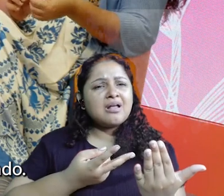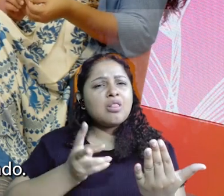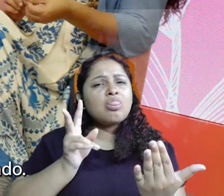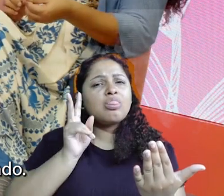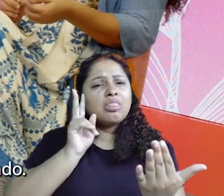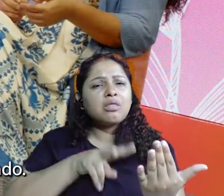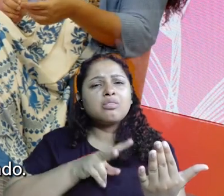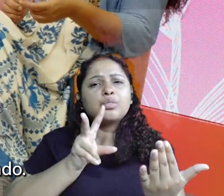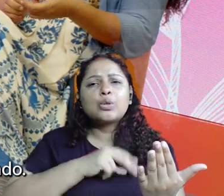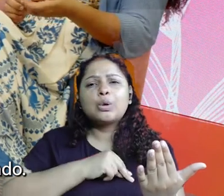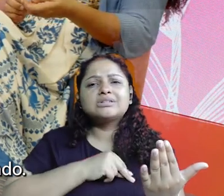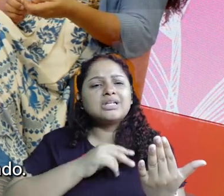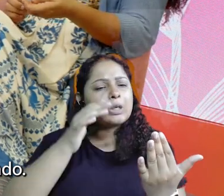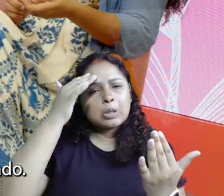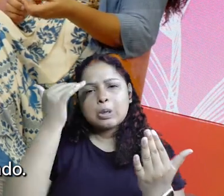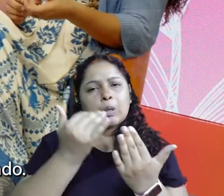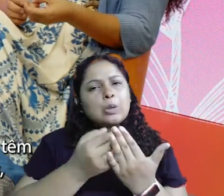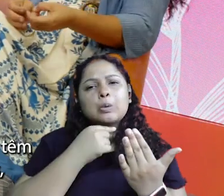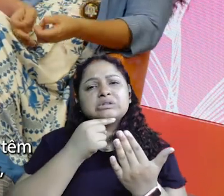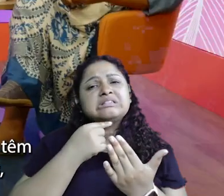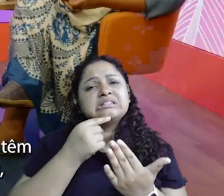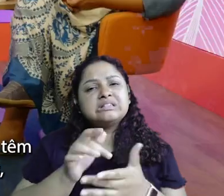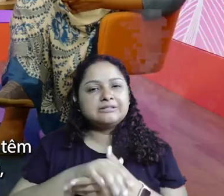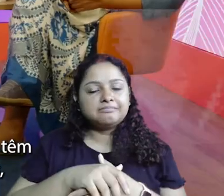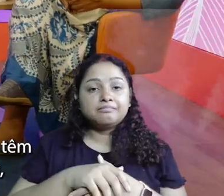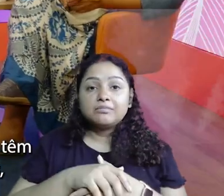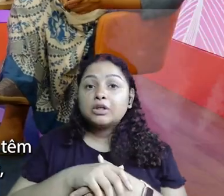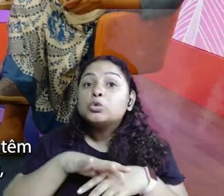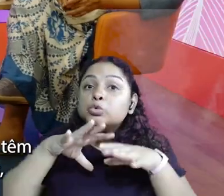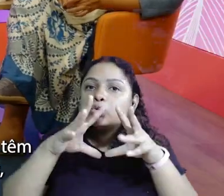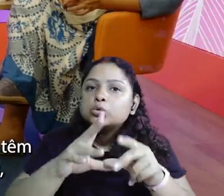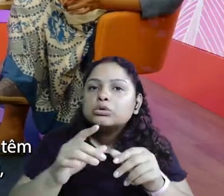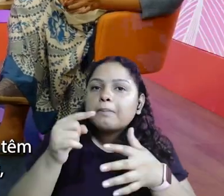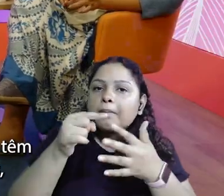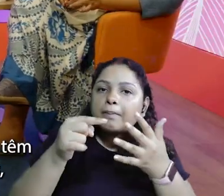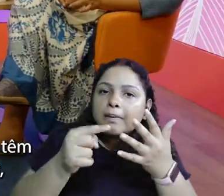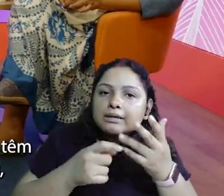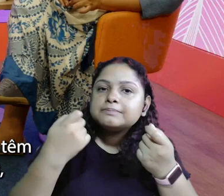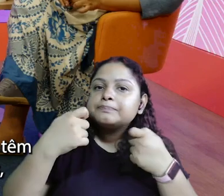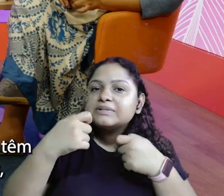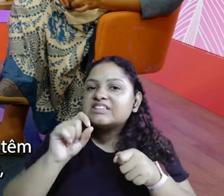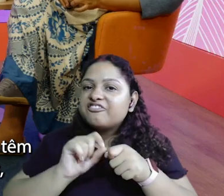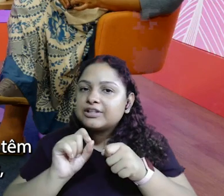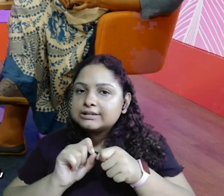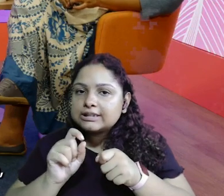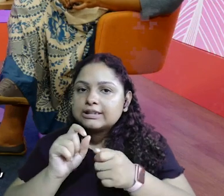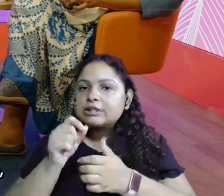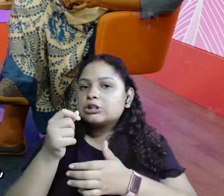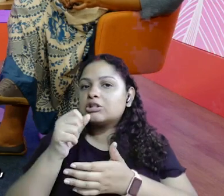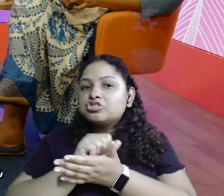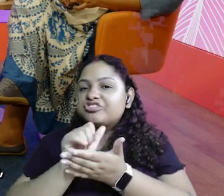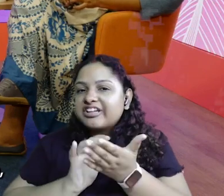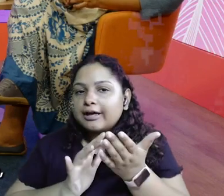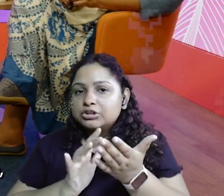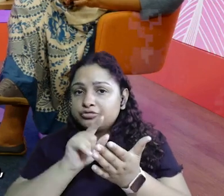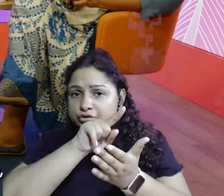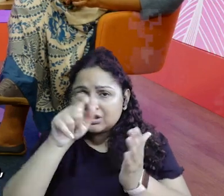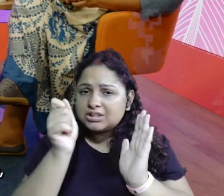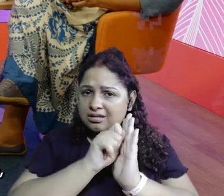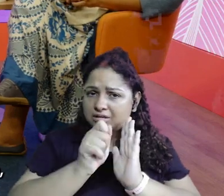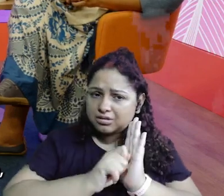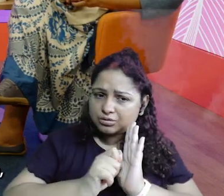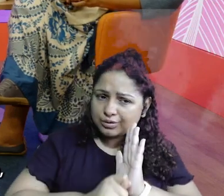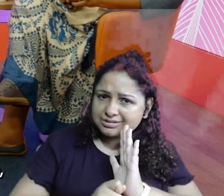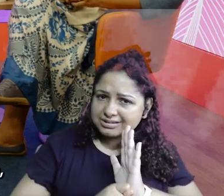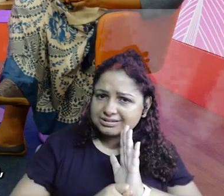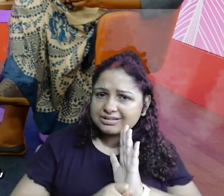nada do que eu havia programado. Vocês chegam a notar tudo o que vocês têm que fazer? Porque são muitas tarefas, porque tem as questões do